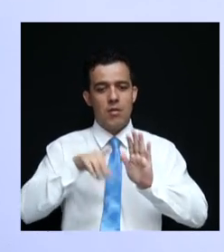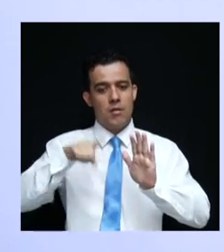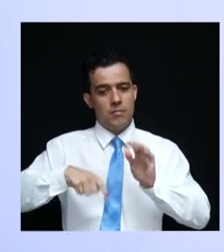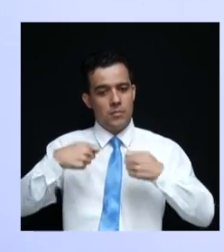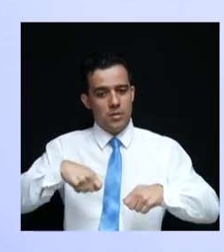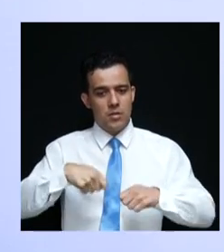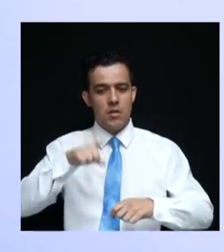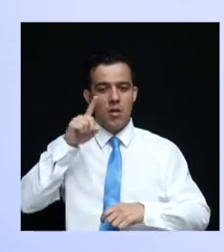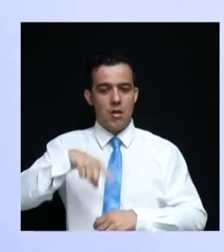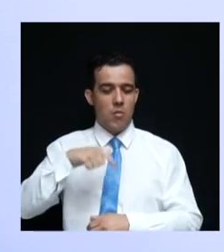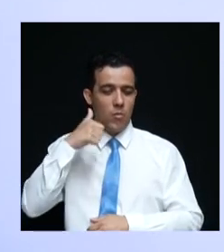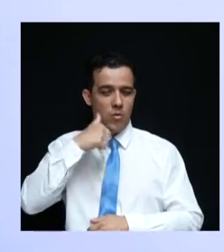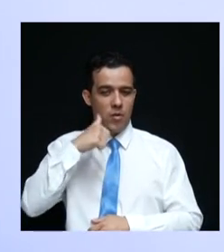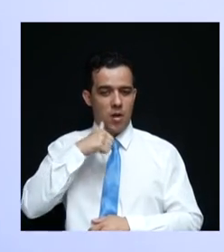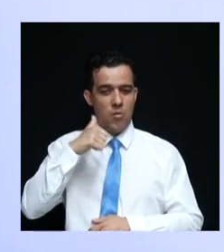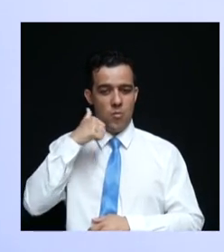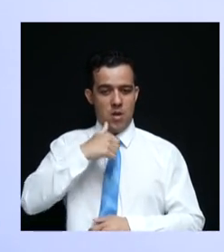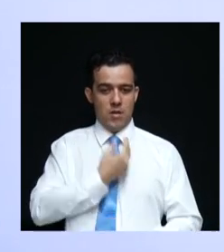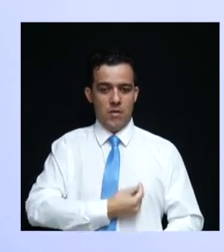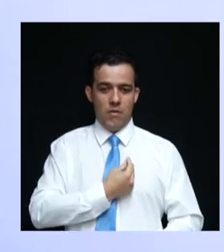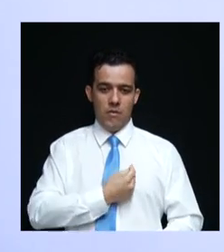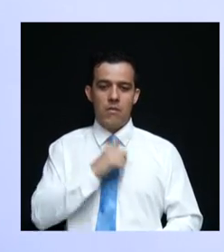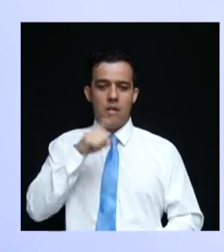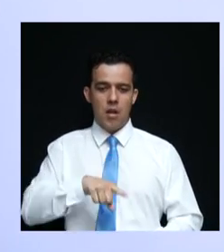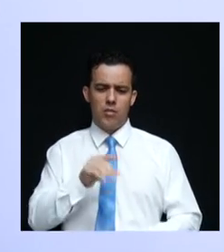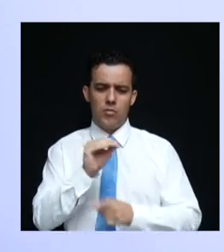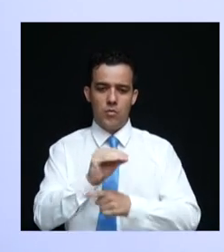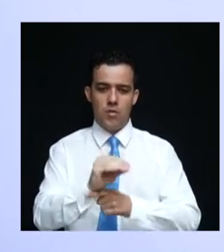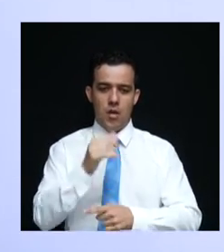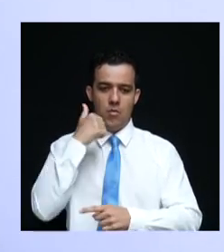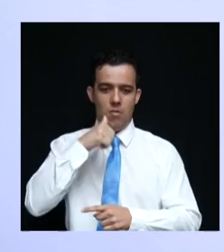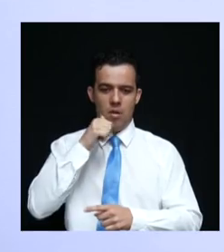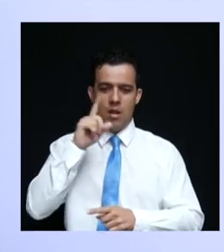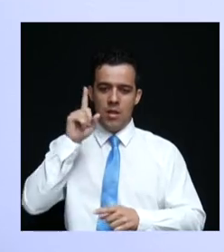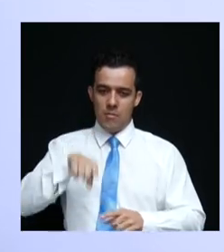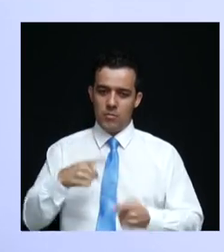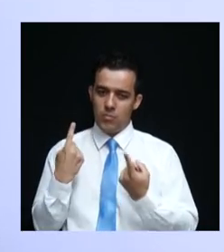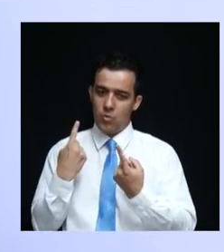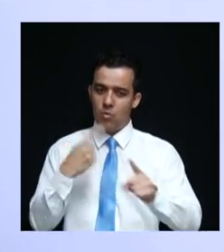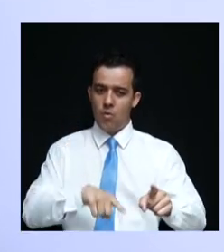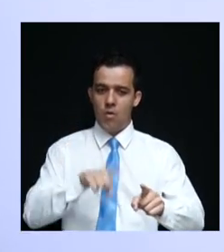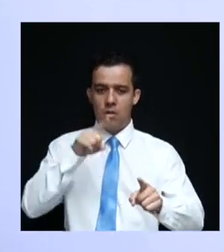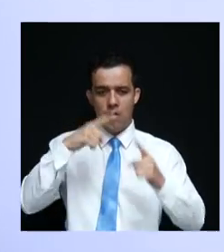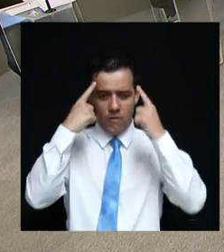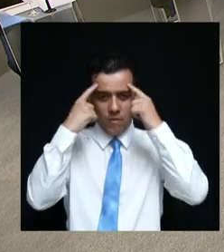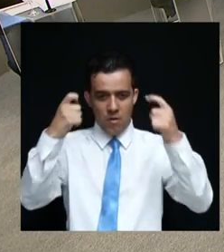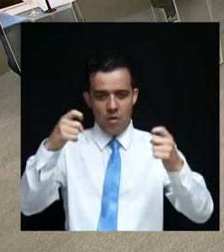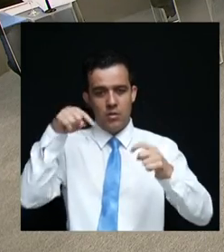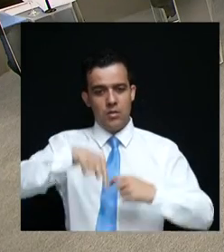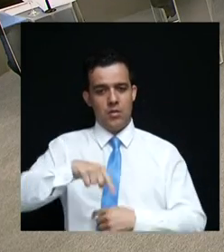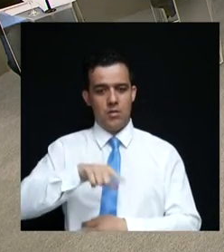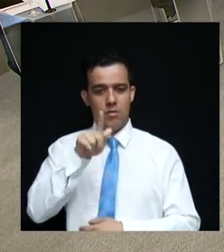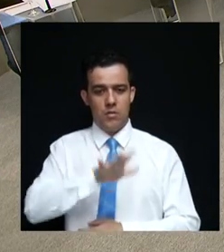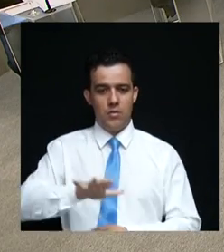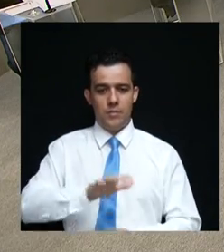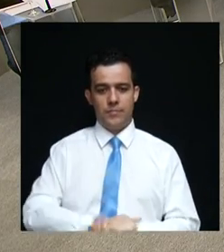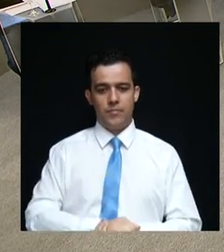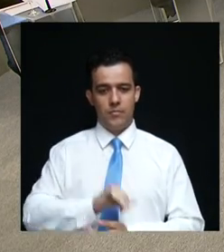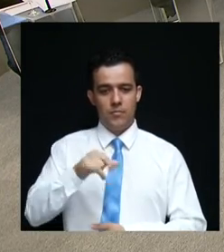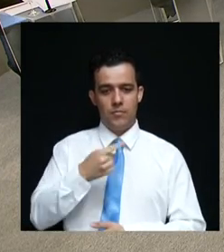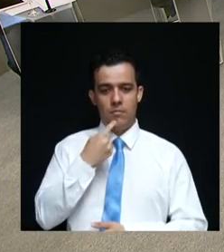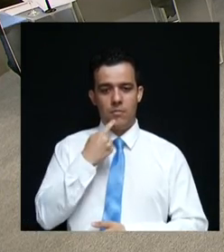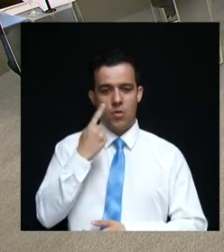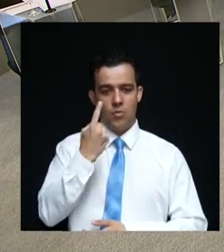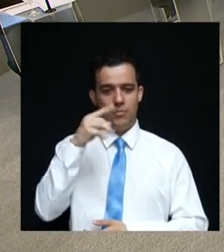programa Mulheres Vivas para cuidar das mulheres e combater a violência aqui em Goiás. Candidato José Hélito, um